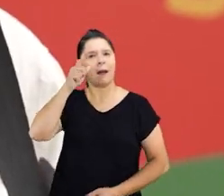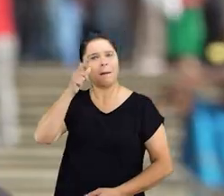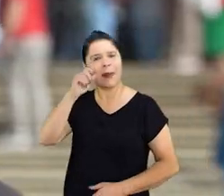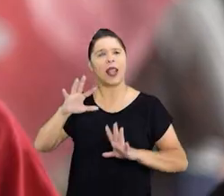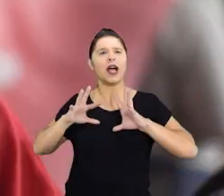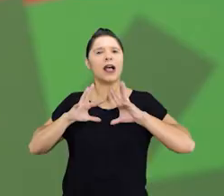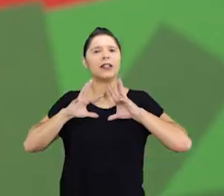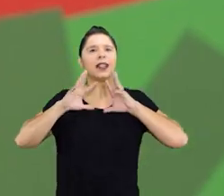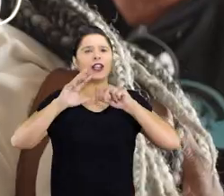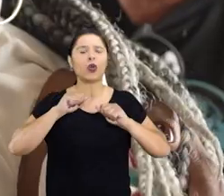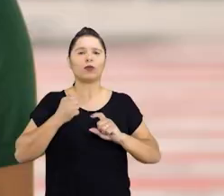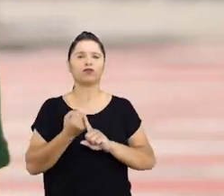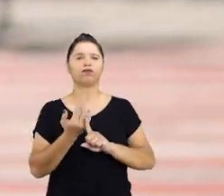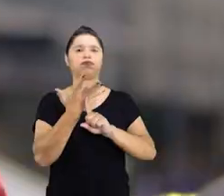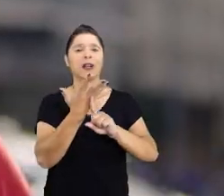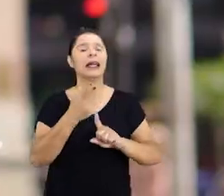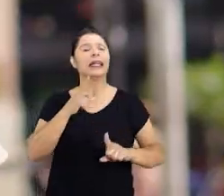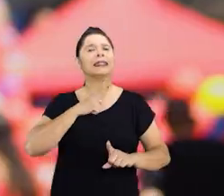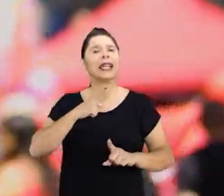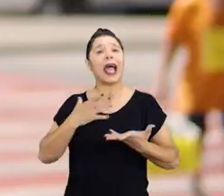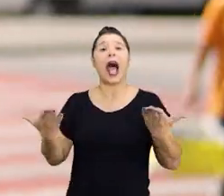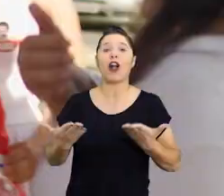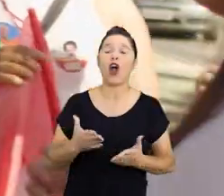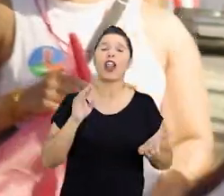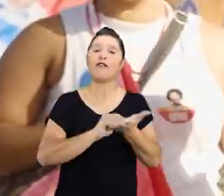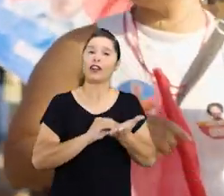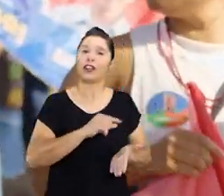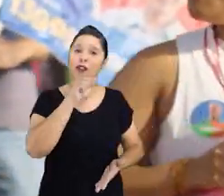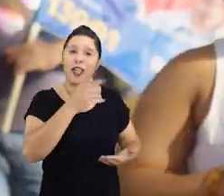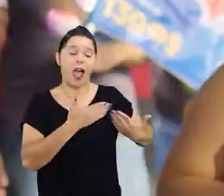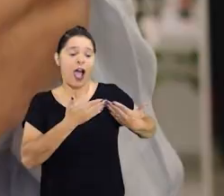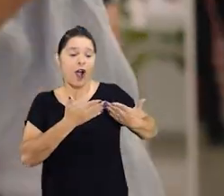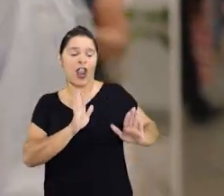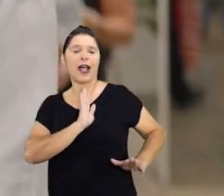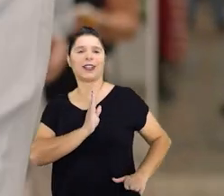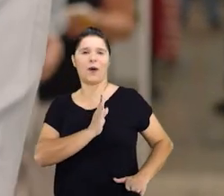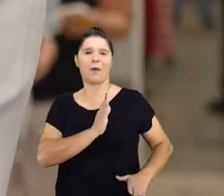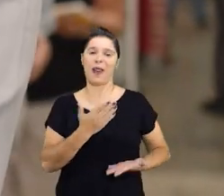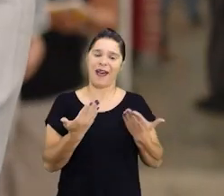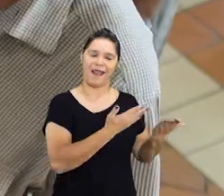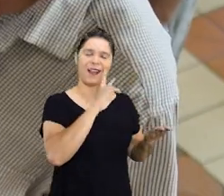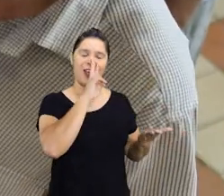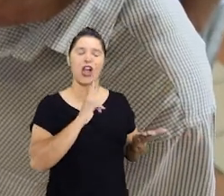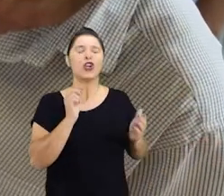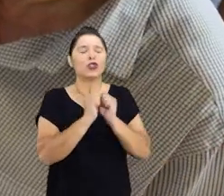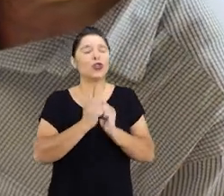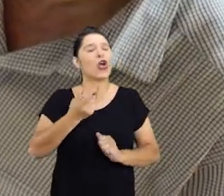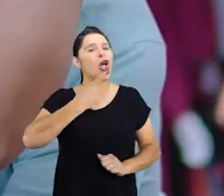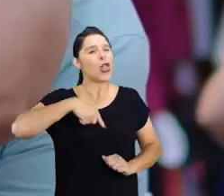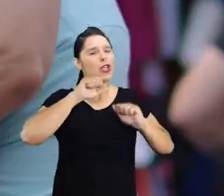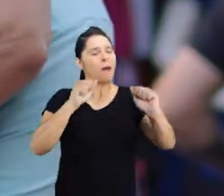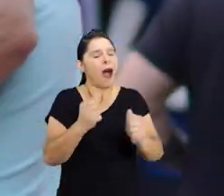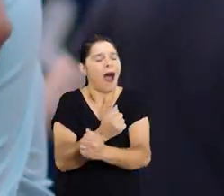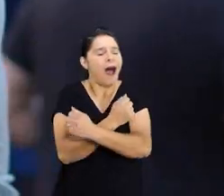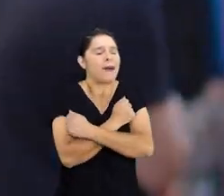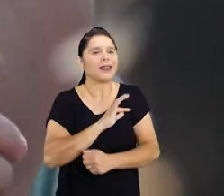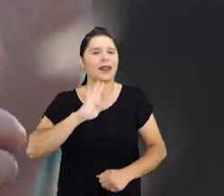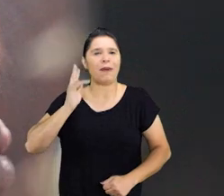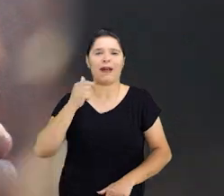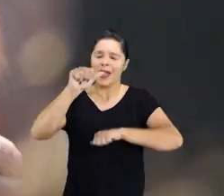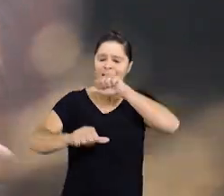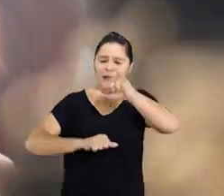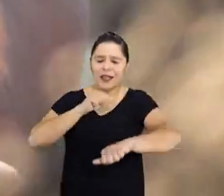campo progressista todinho junto com ele. Agora só falta você, viu? Abre o coração pro Rogério, moço. Porque junto nós podemos abraçar essa cidade